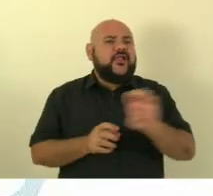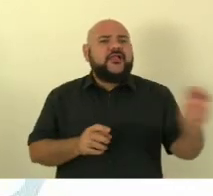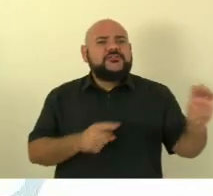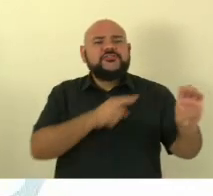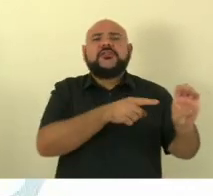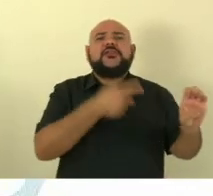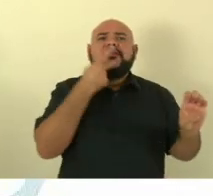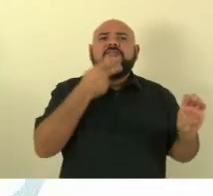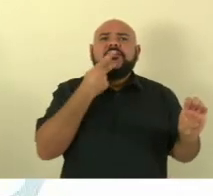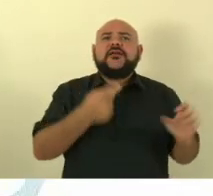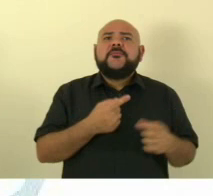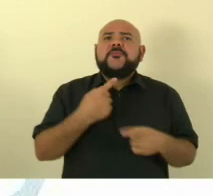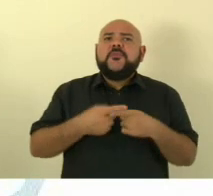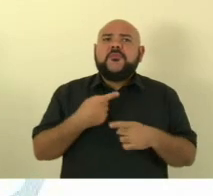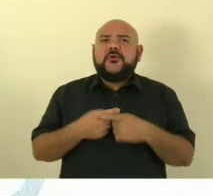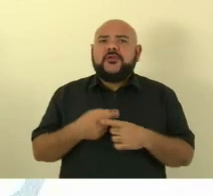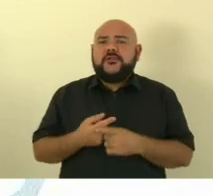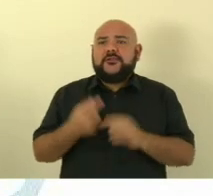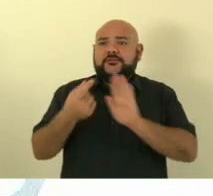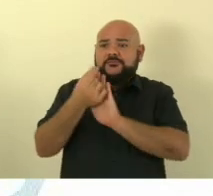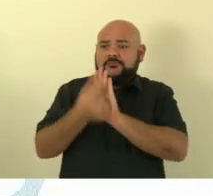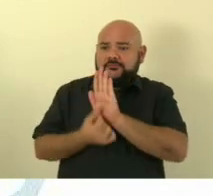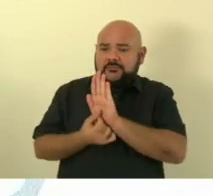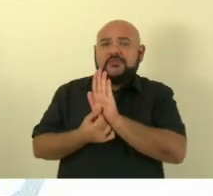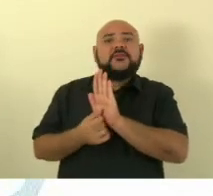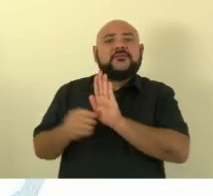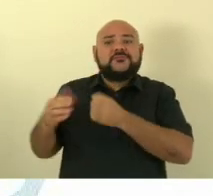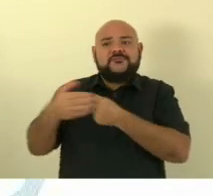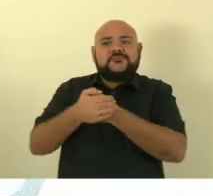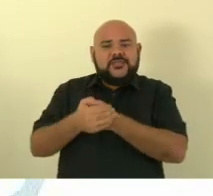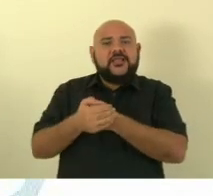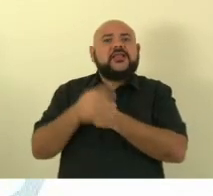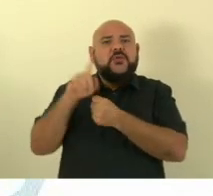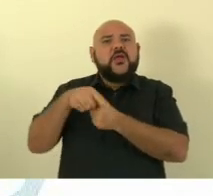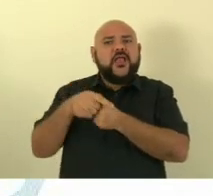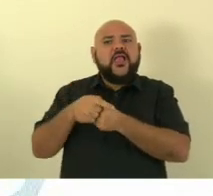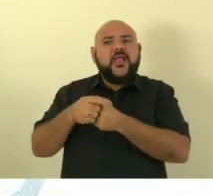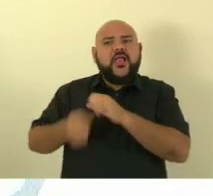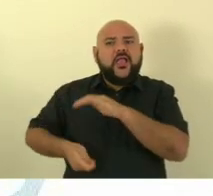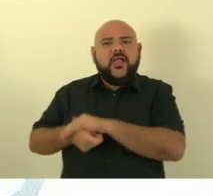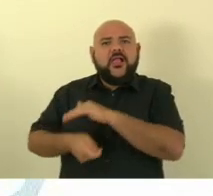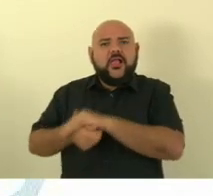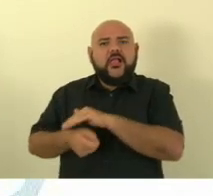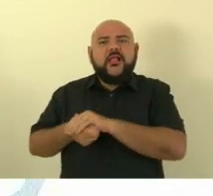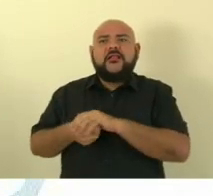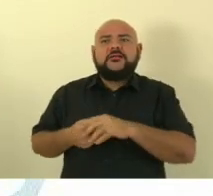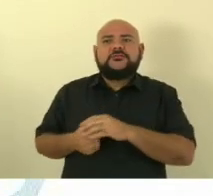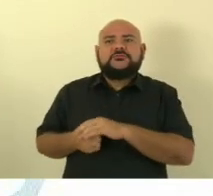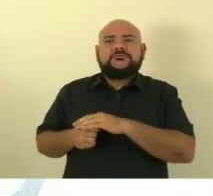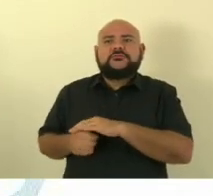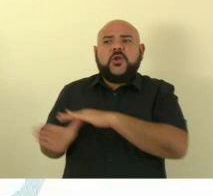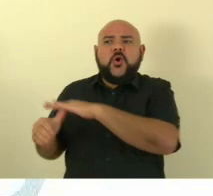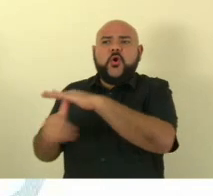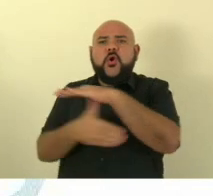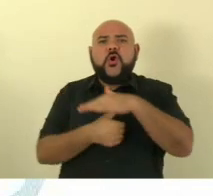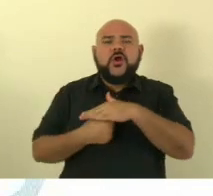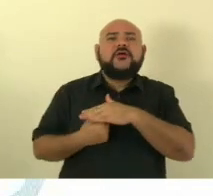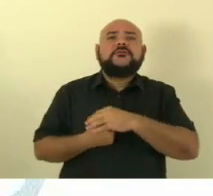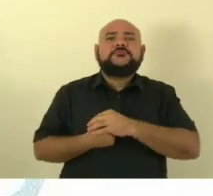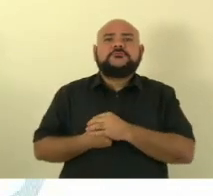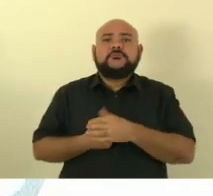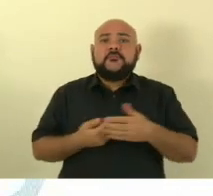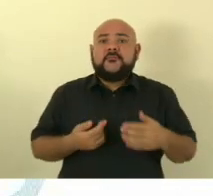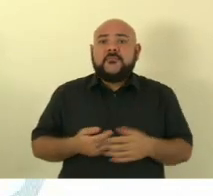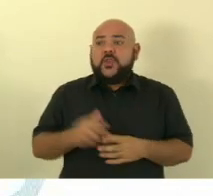dizendo que o orçamento secreto era corrupção falando agora que se o Bolsonaro fazia corrupção através do orçamento secreto o Lula